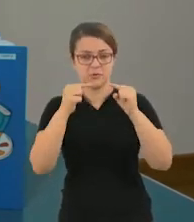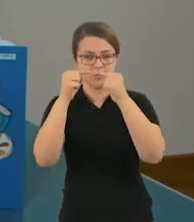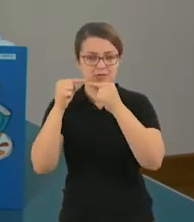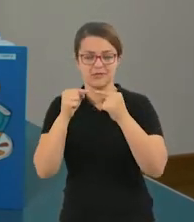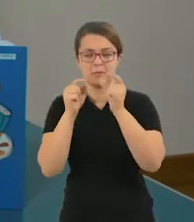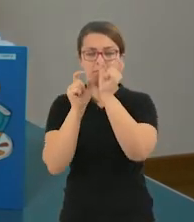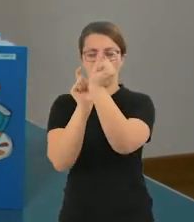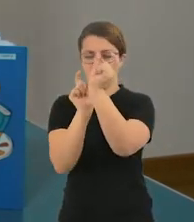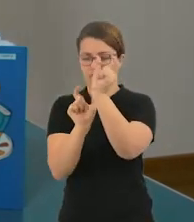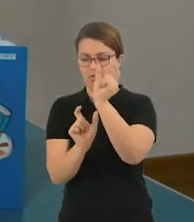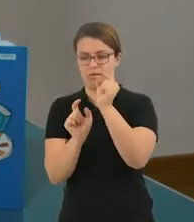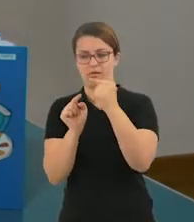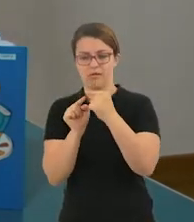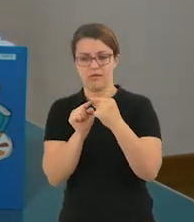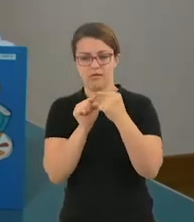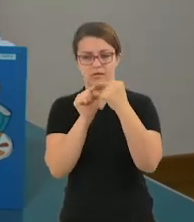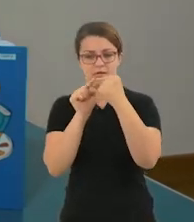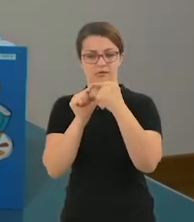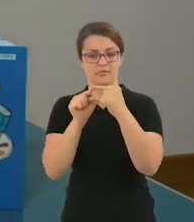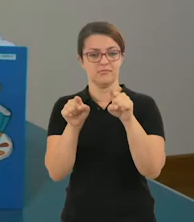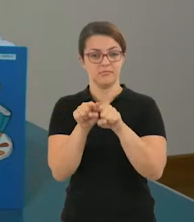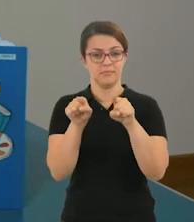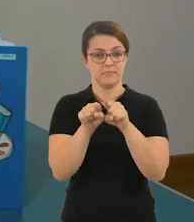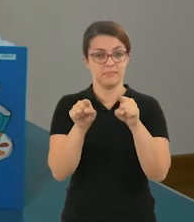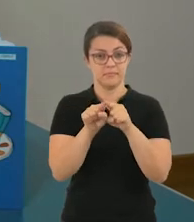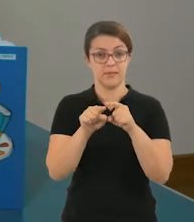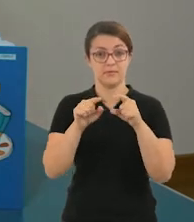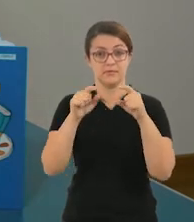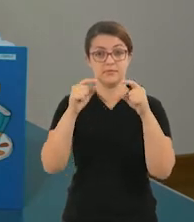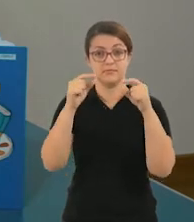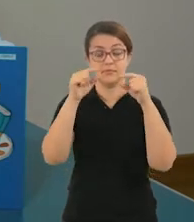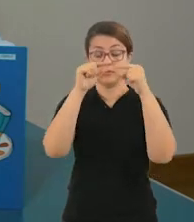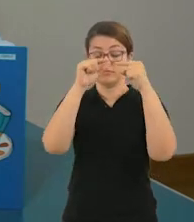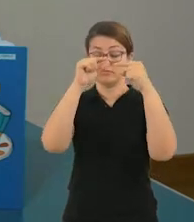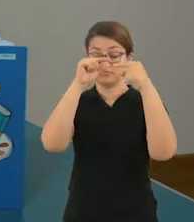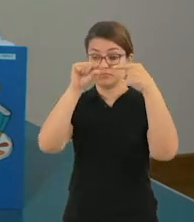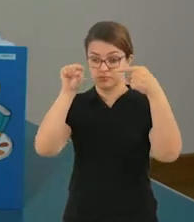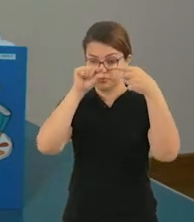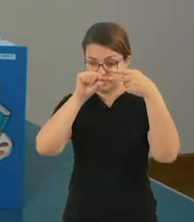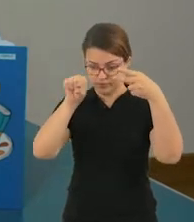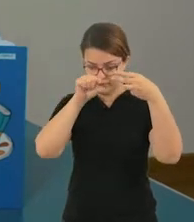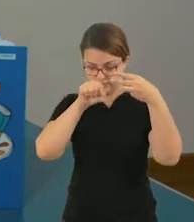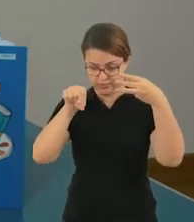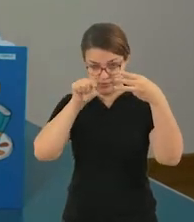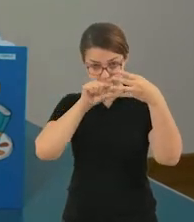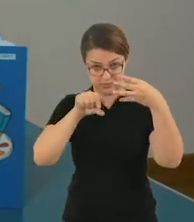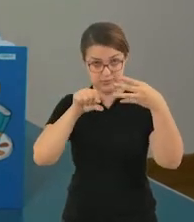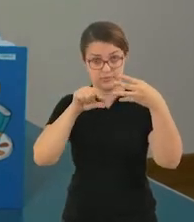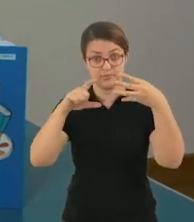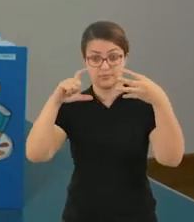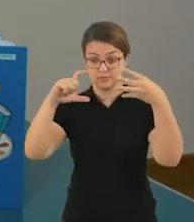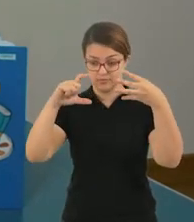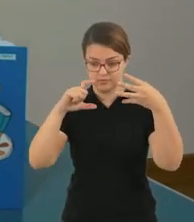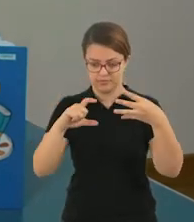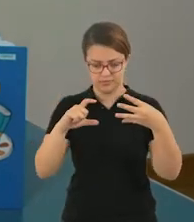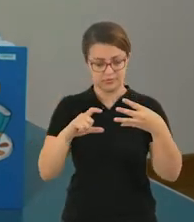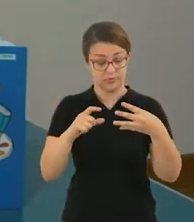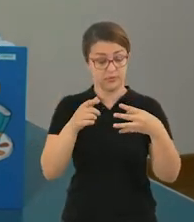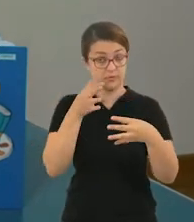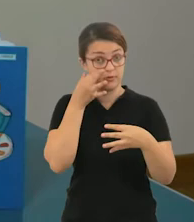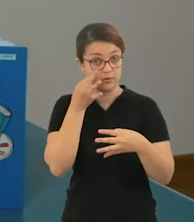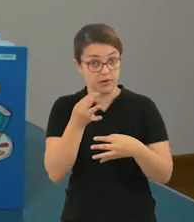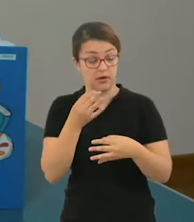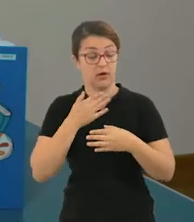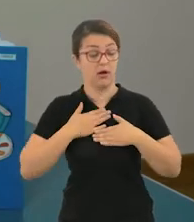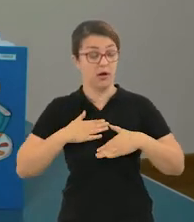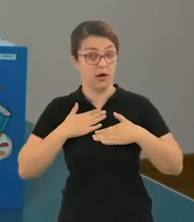rimas, ok? Ele é dividido muitas vezes em estrofes, e vocês precisam estarem muito atentos. Leiam com calma, com paciência.